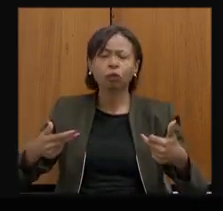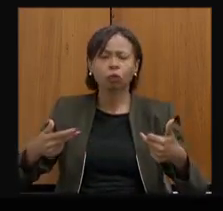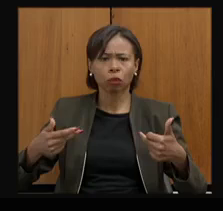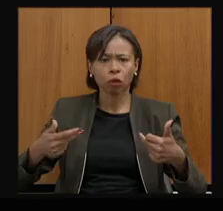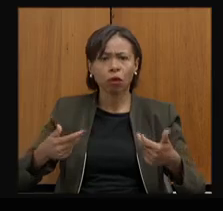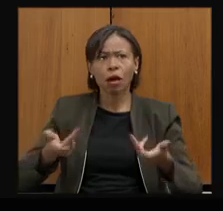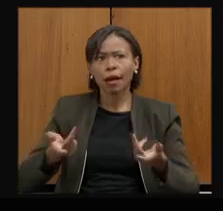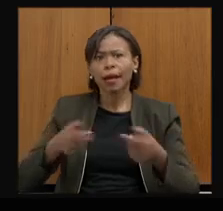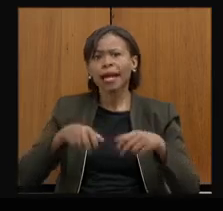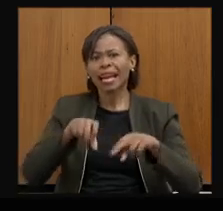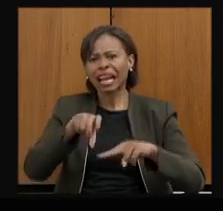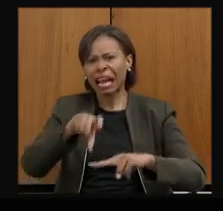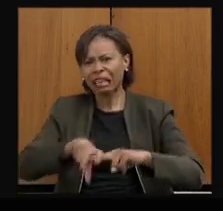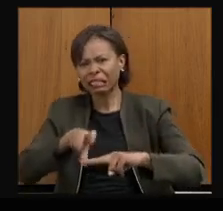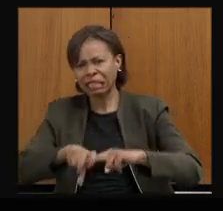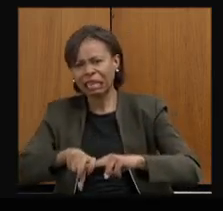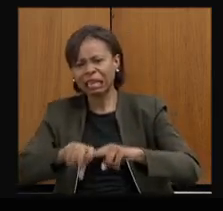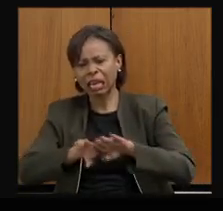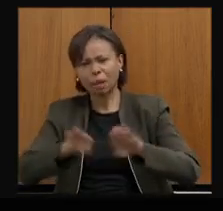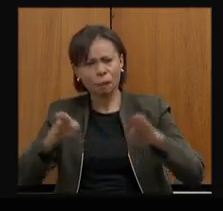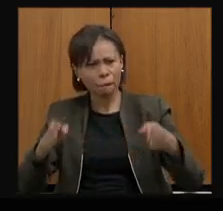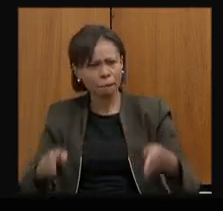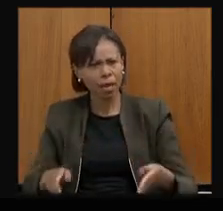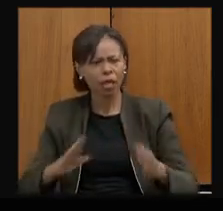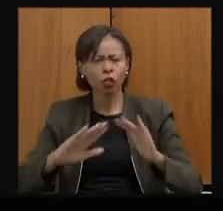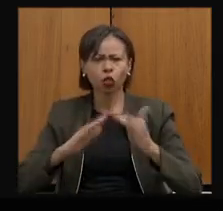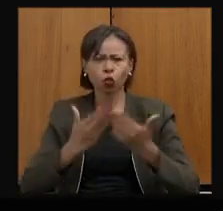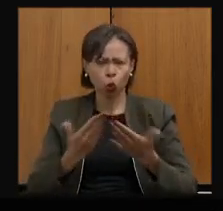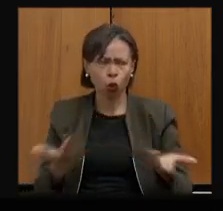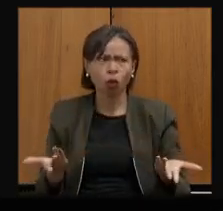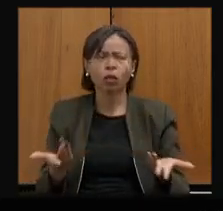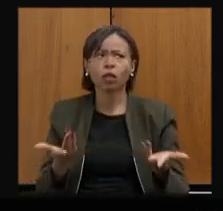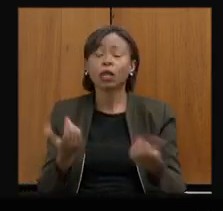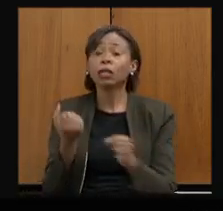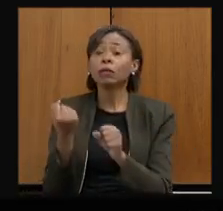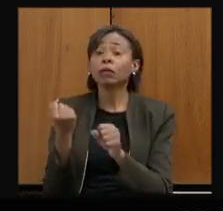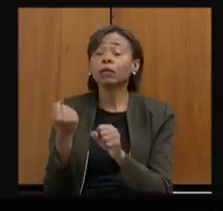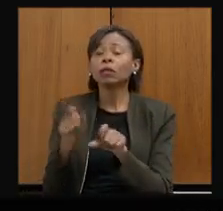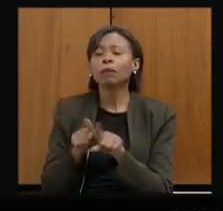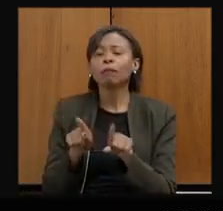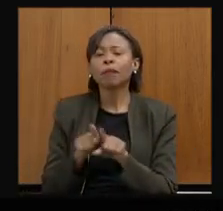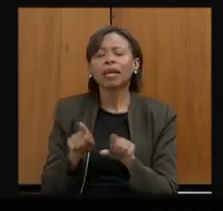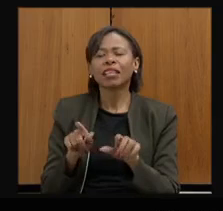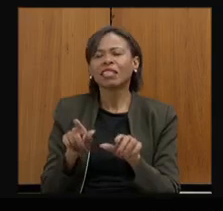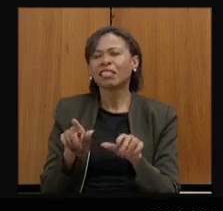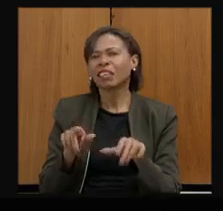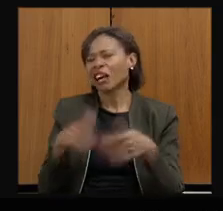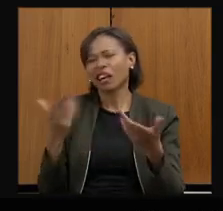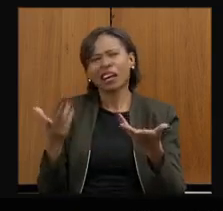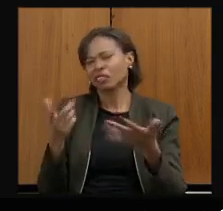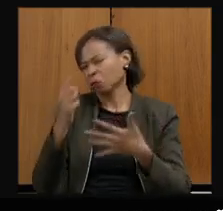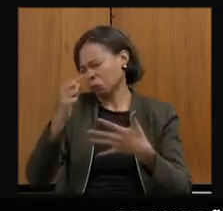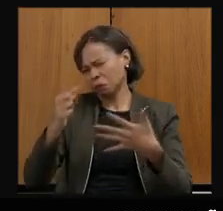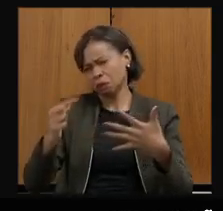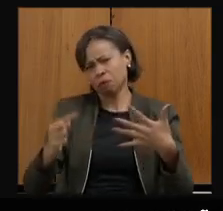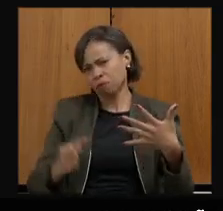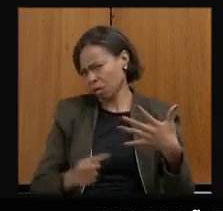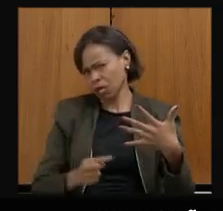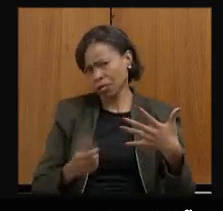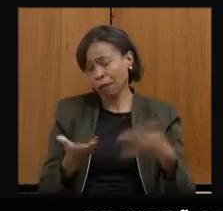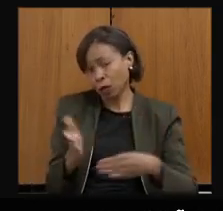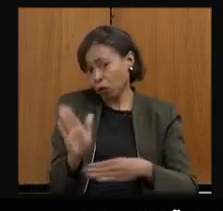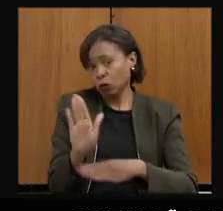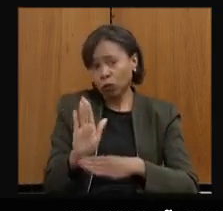carteiras escolares, construção aí de... Enfim, fazendo com que as nossas